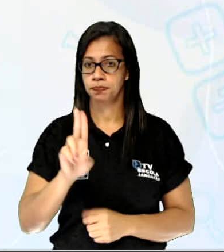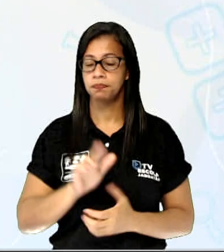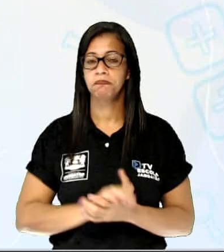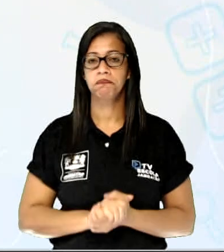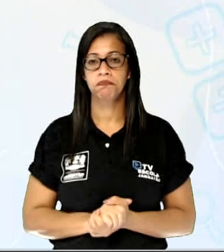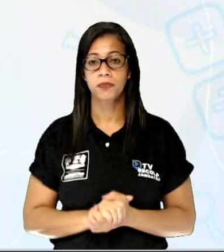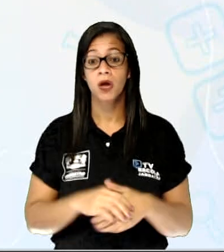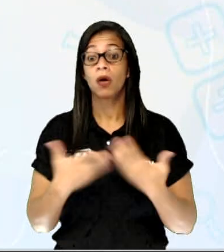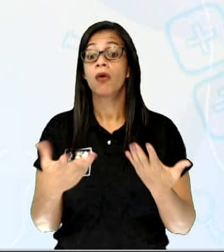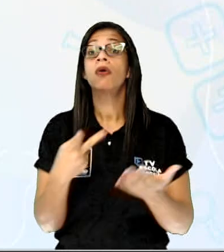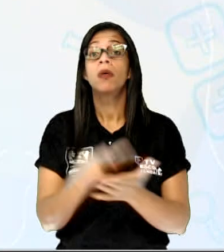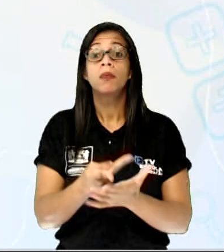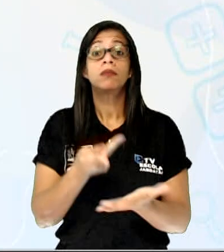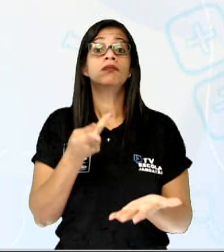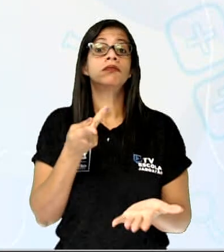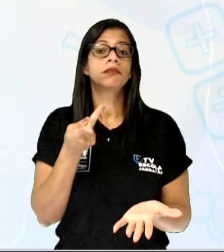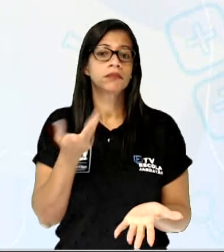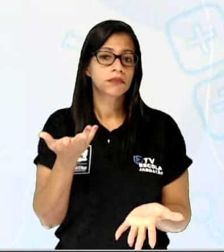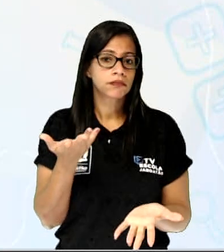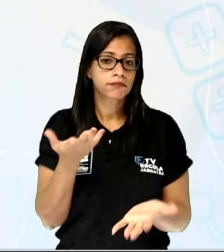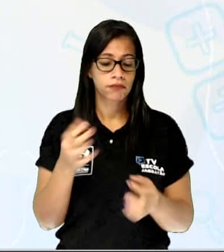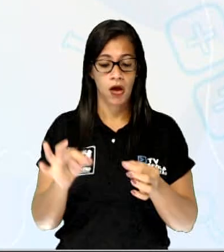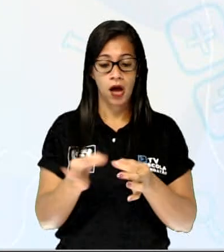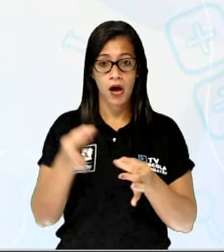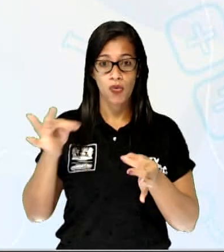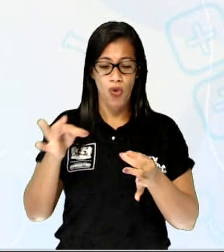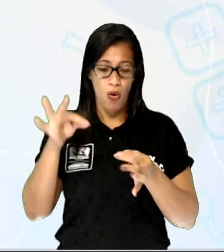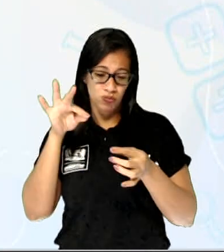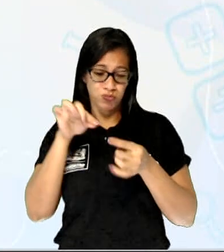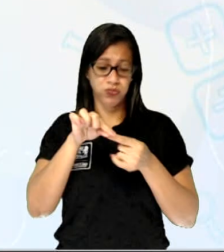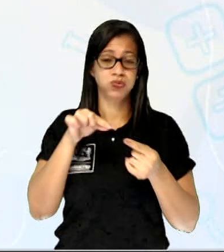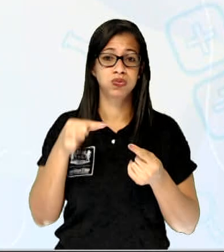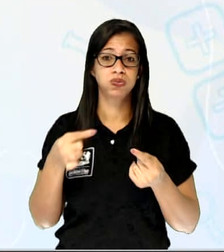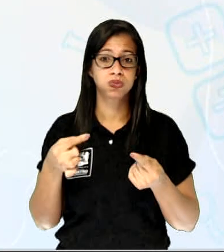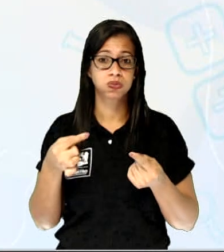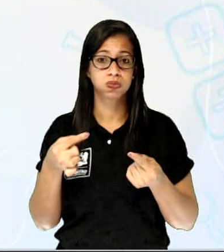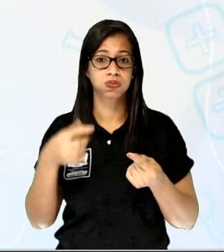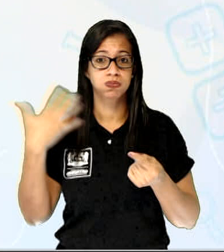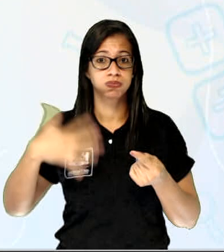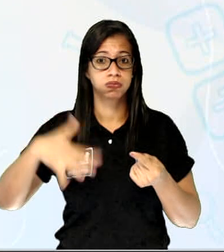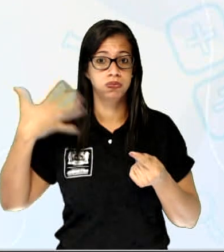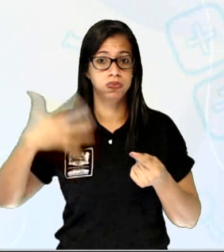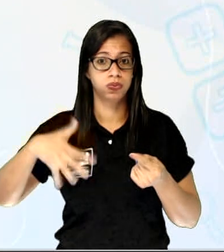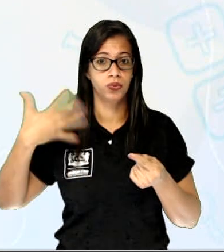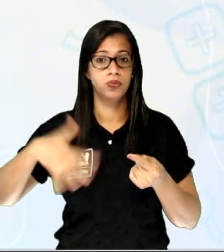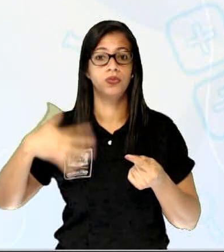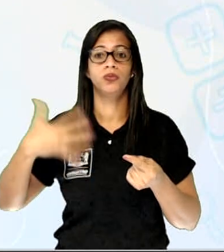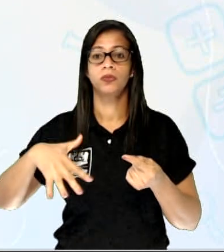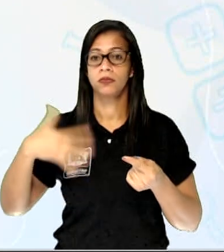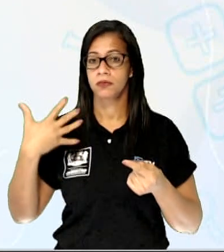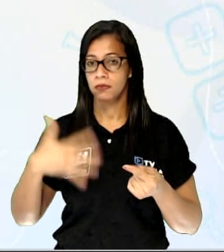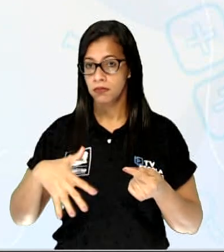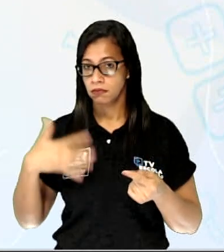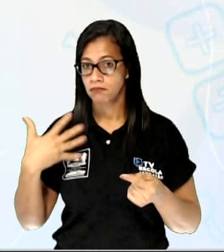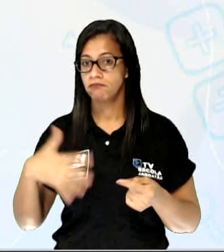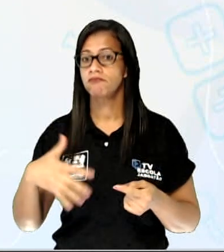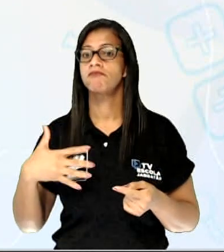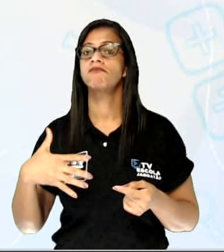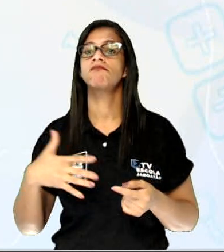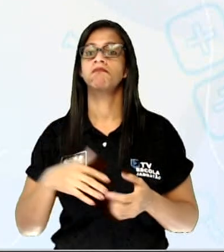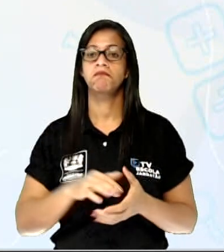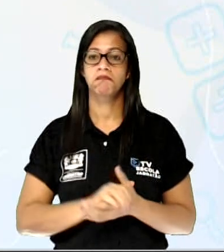Perfurar, né, no caso da agulha e dos objetos cortantes, né, ele pode perfurar e pode também